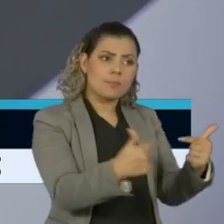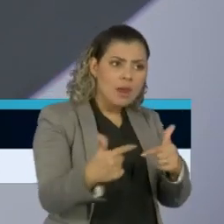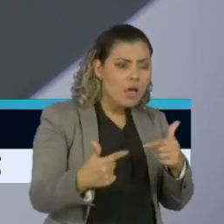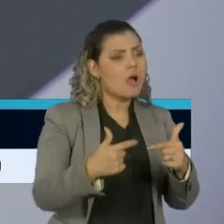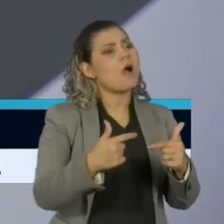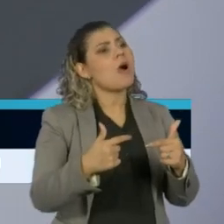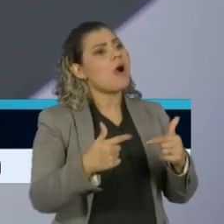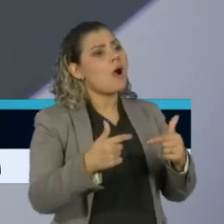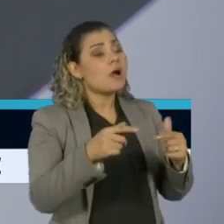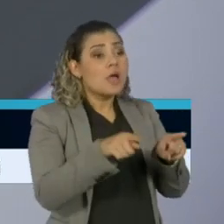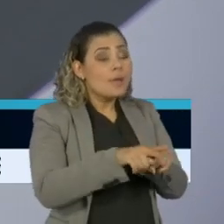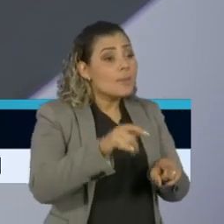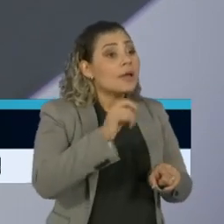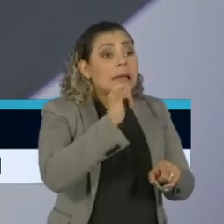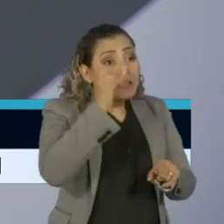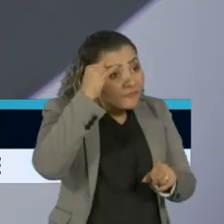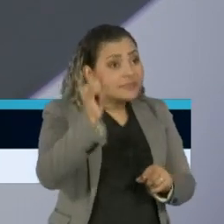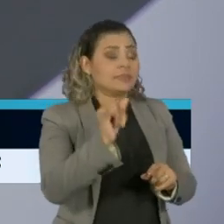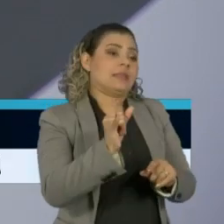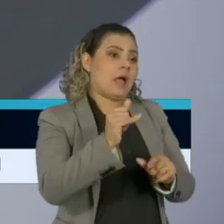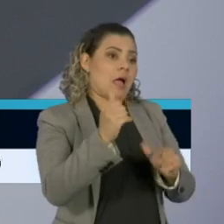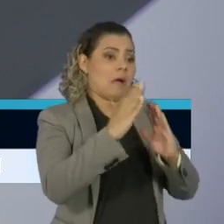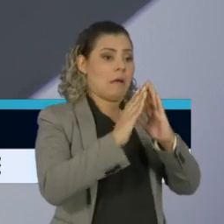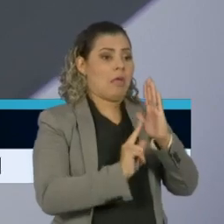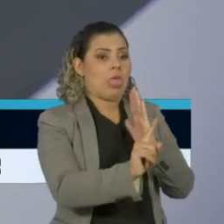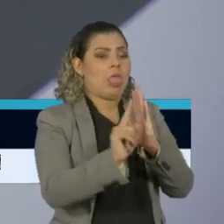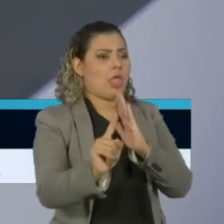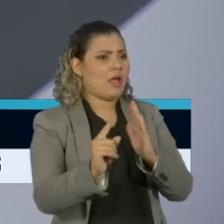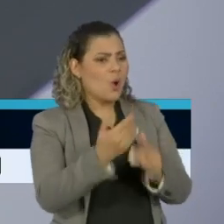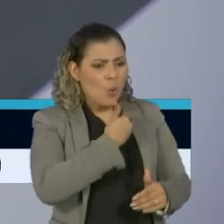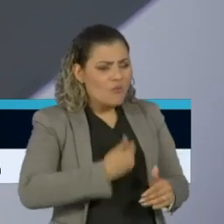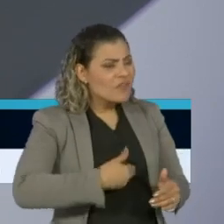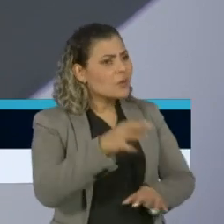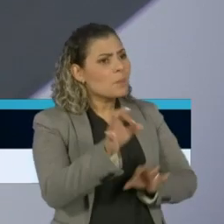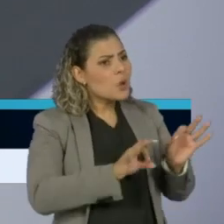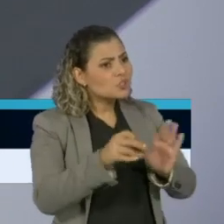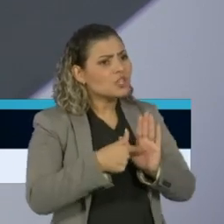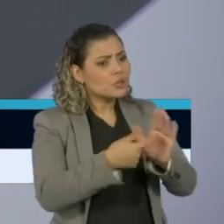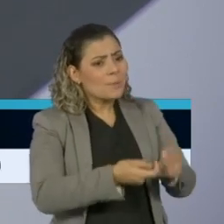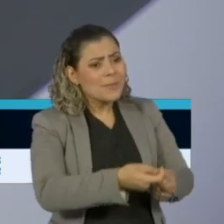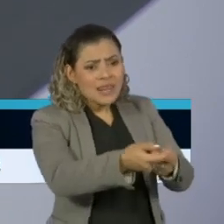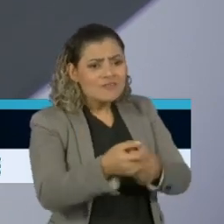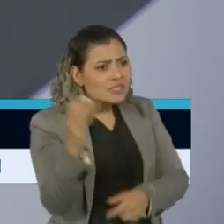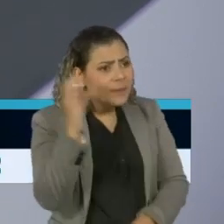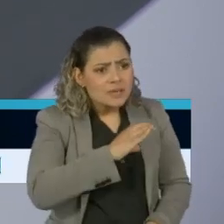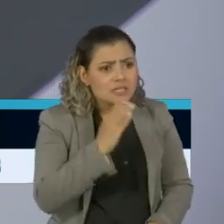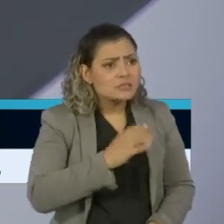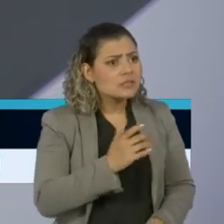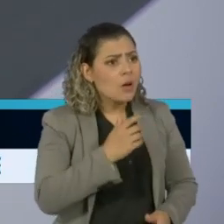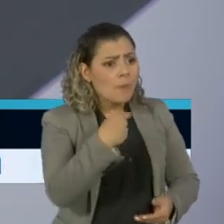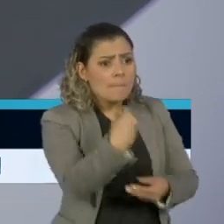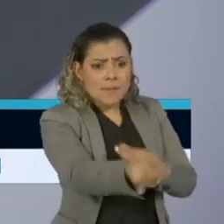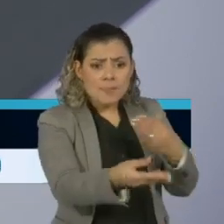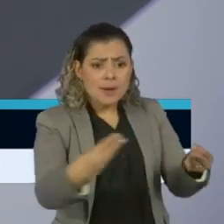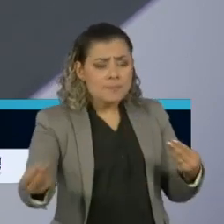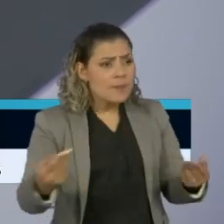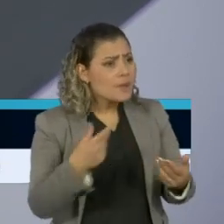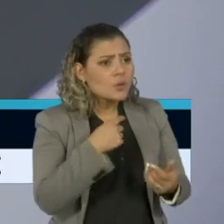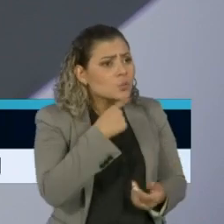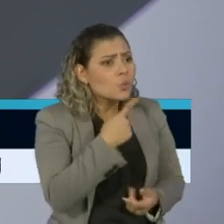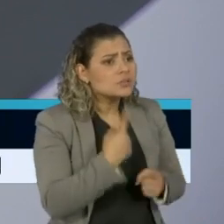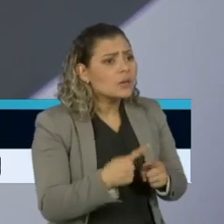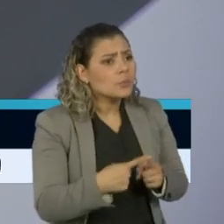elas têm que sair na rua para não morrer de fome, por que é um governo que não consegue fazer um programa de auxílio emergencial chegar na mão das pessoas?